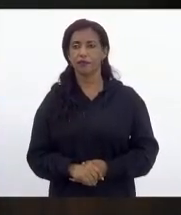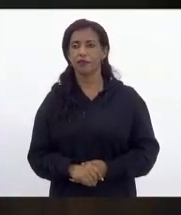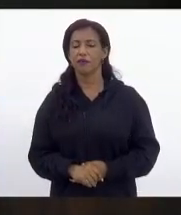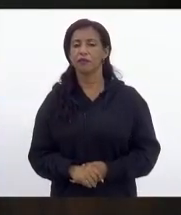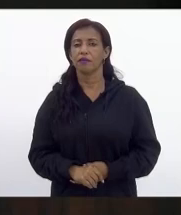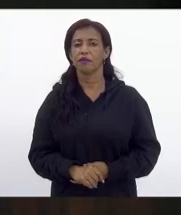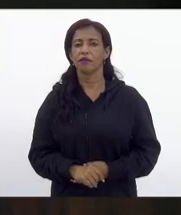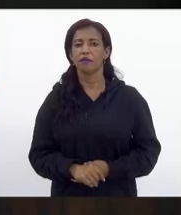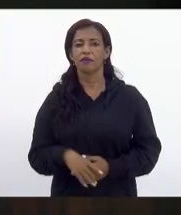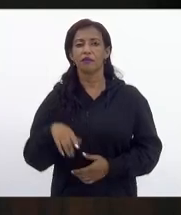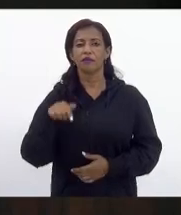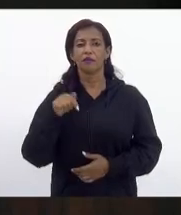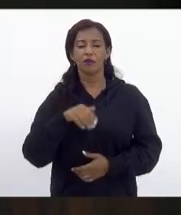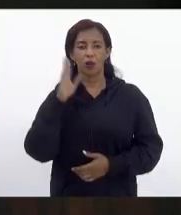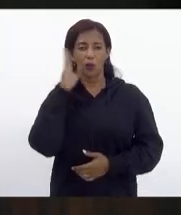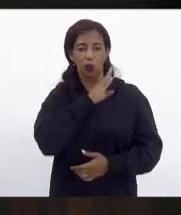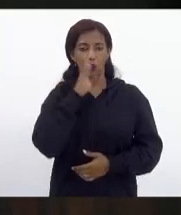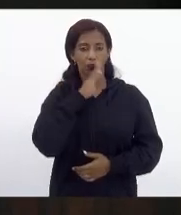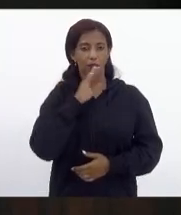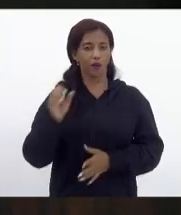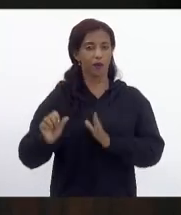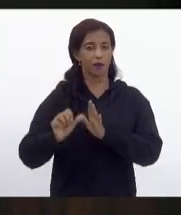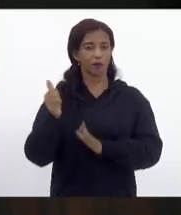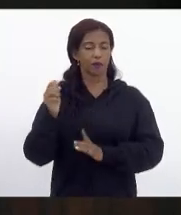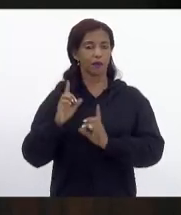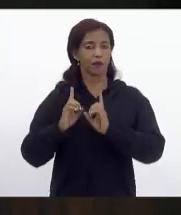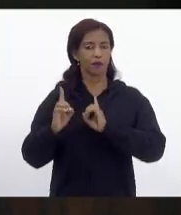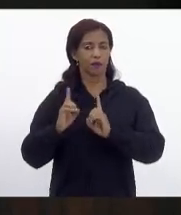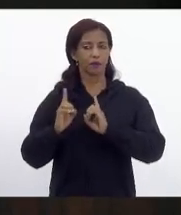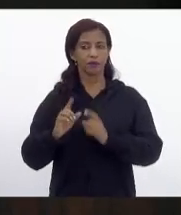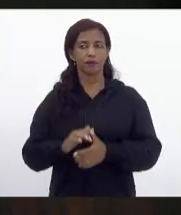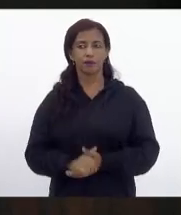Em tramitação ordinária, em primeira discussão,